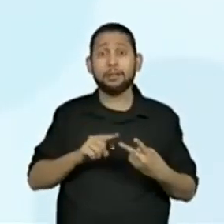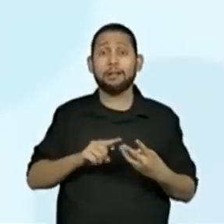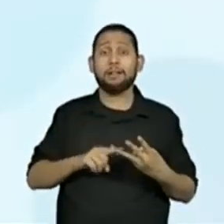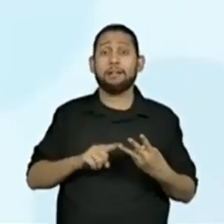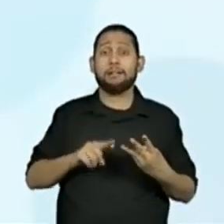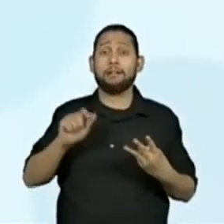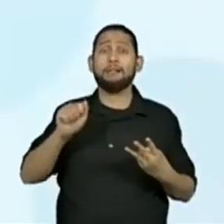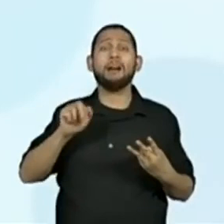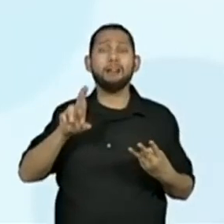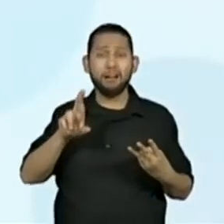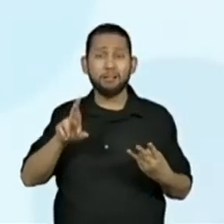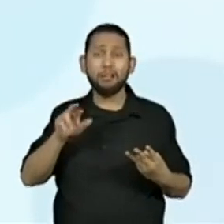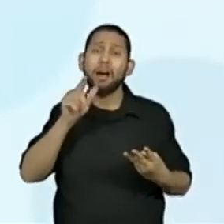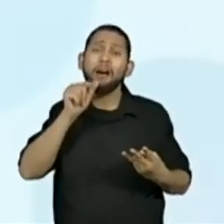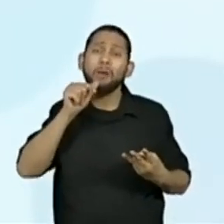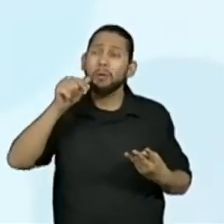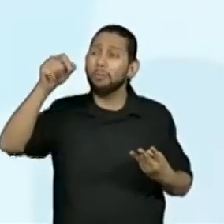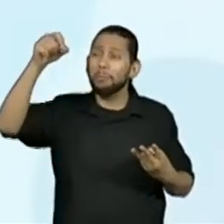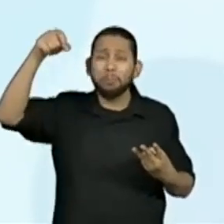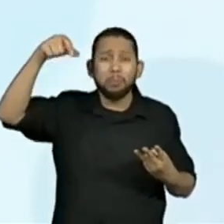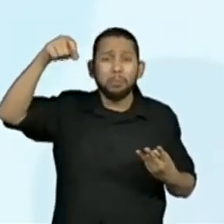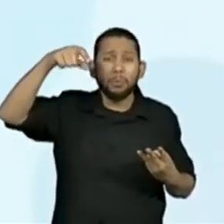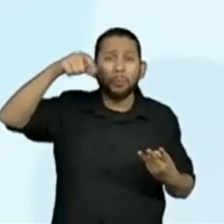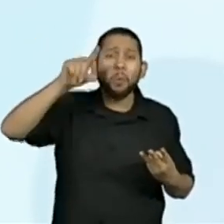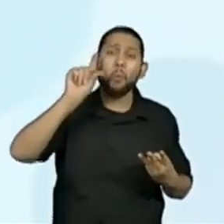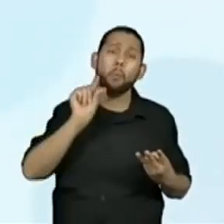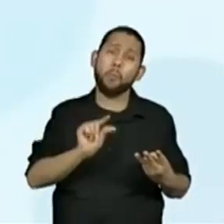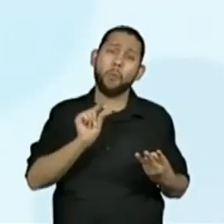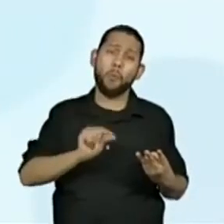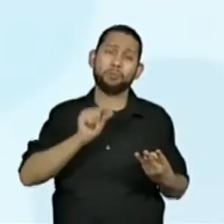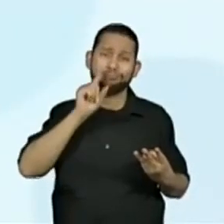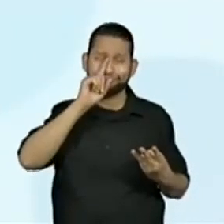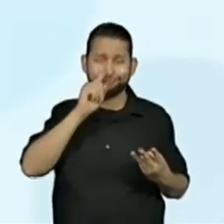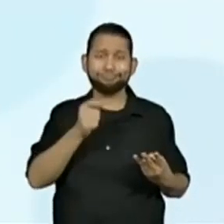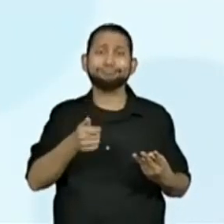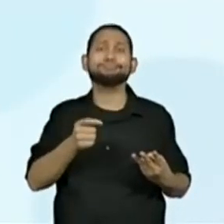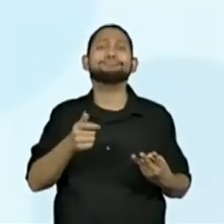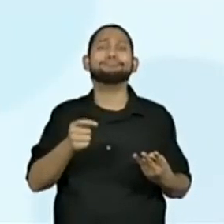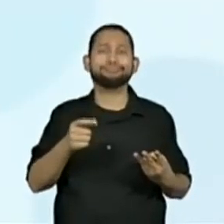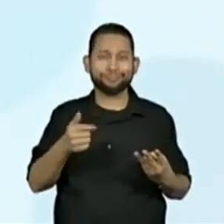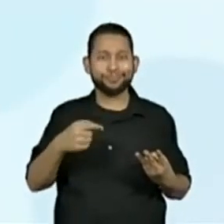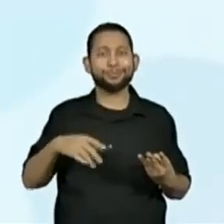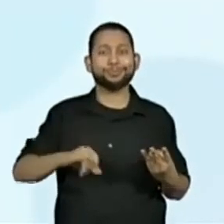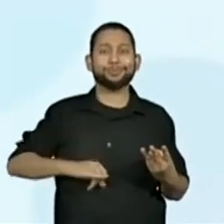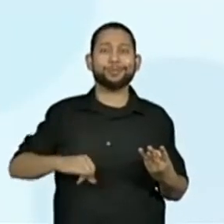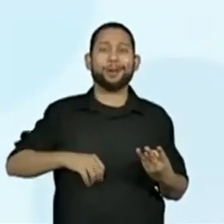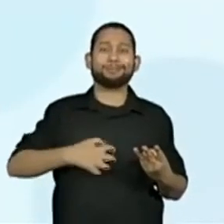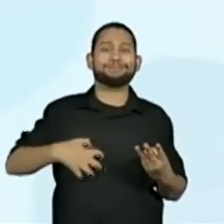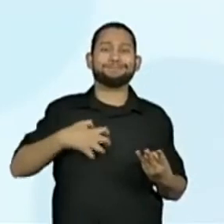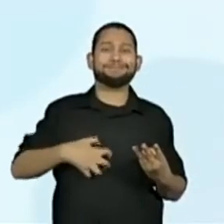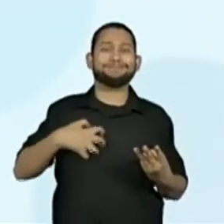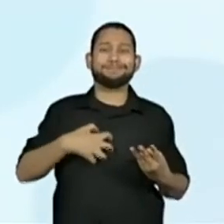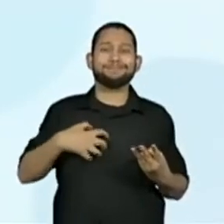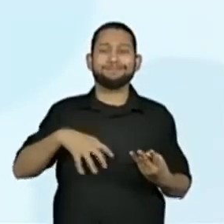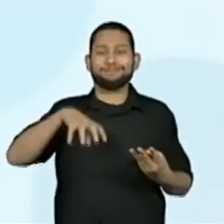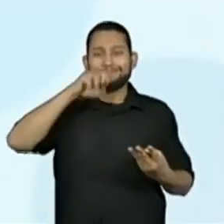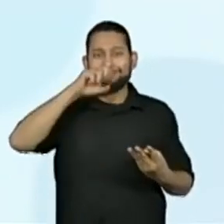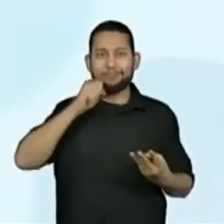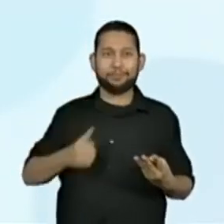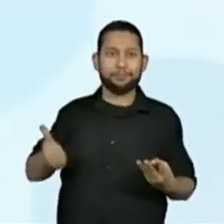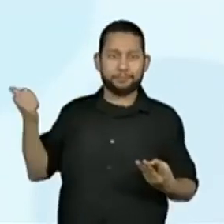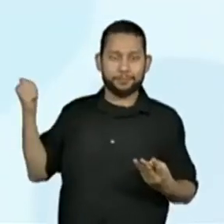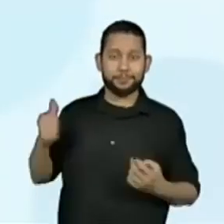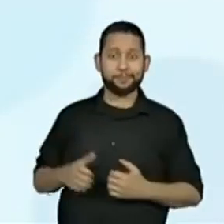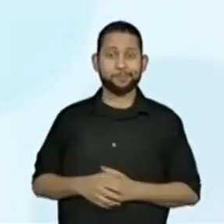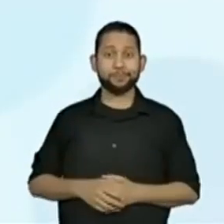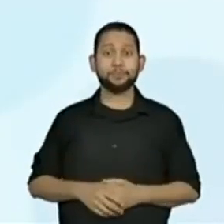nós sabemos que na cidade tem esses problemas, a poluição e a baixa umidade do ar. E